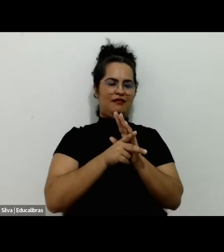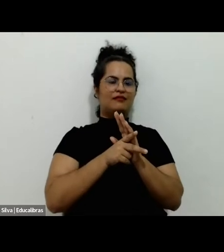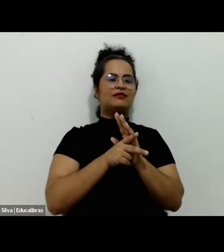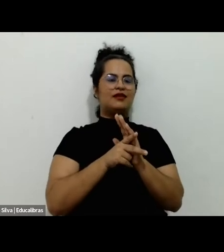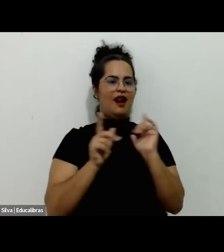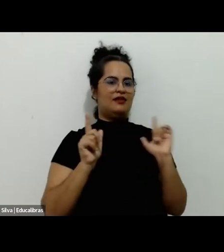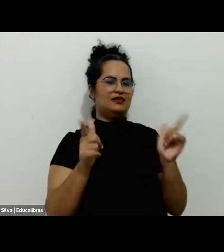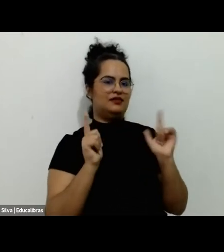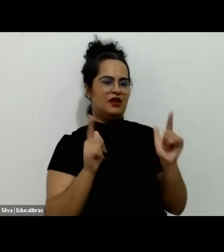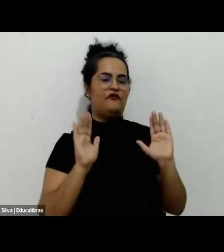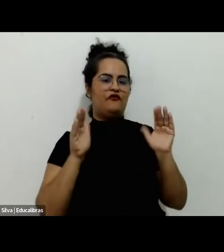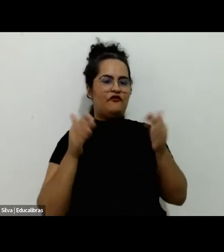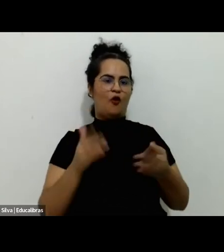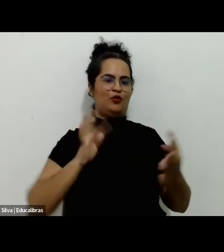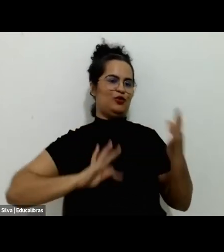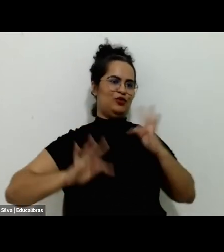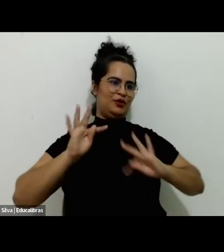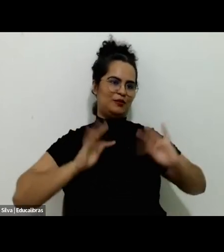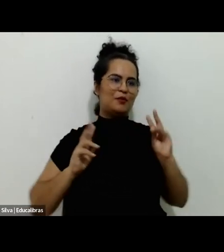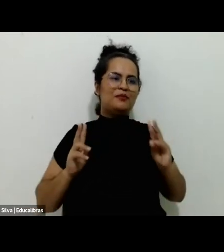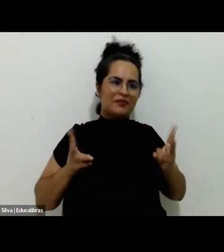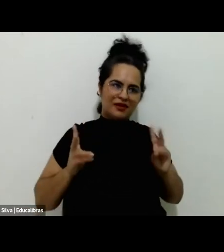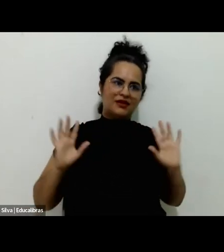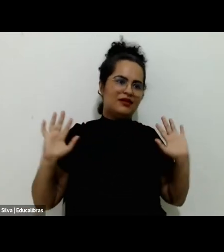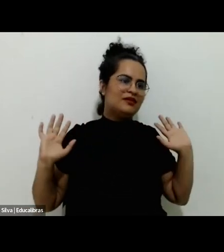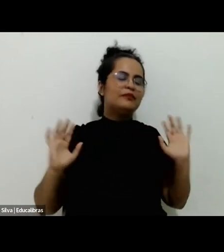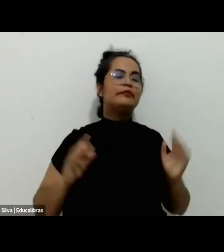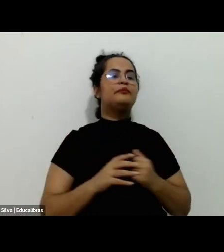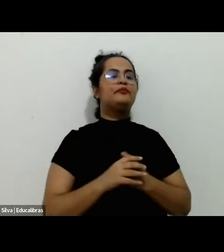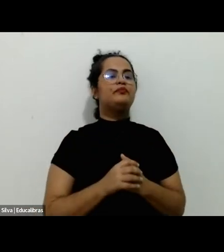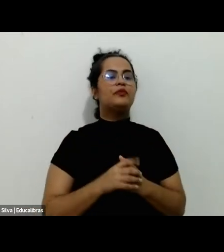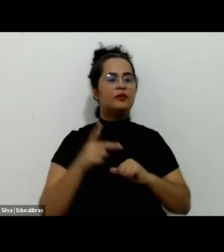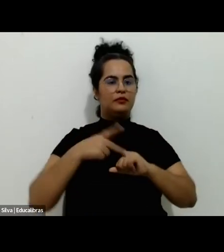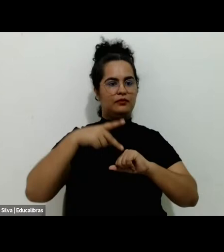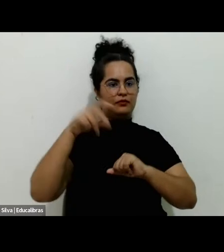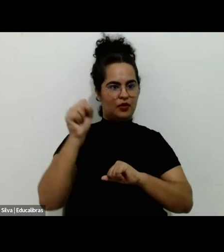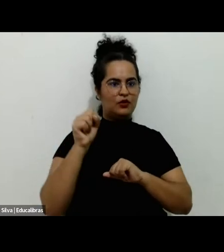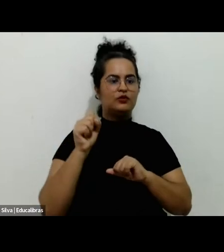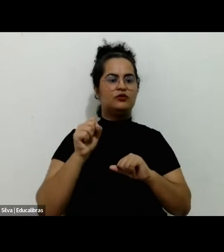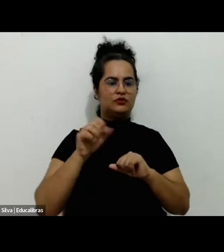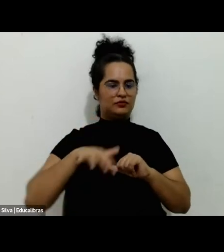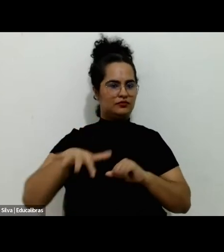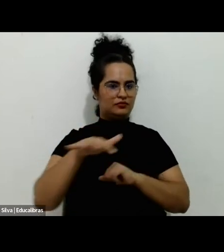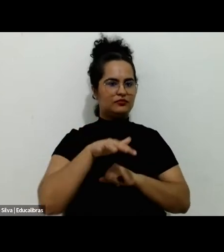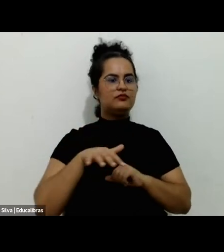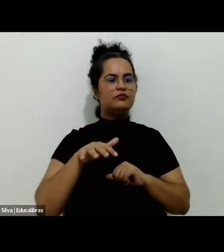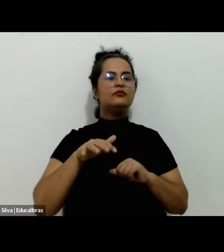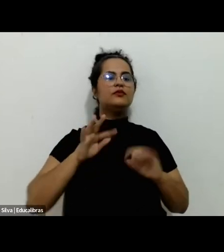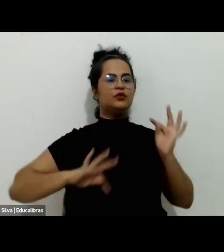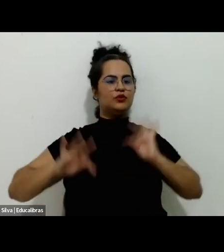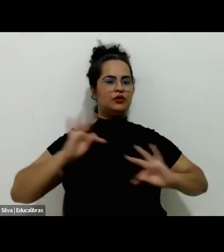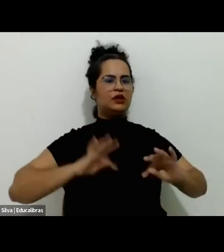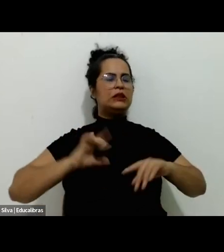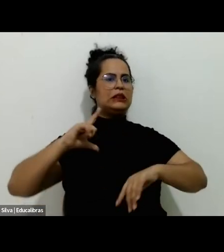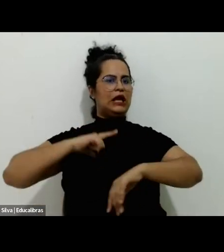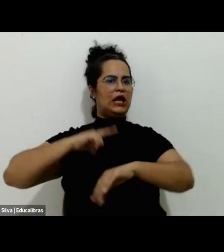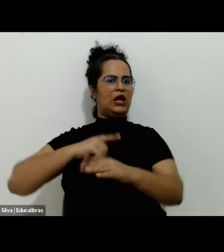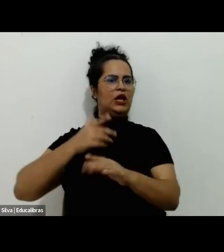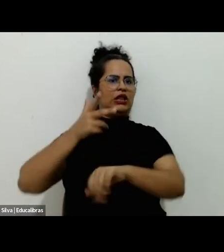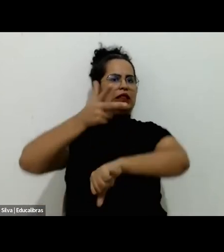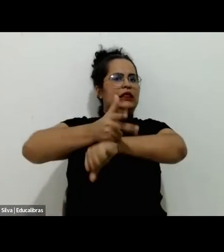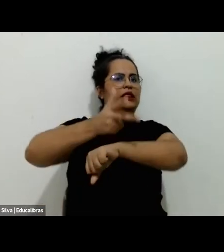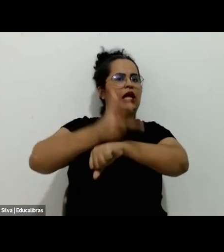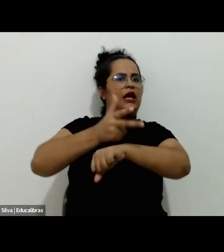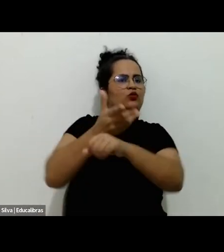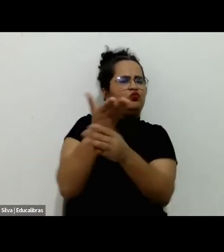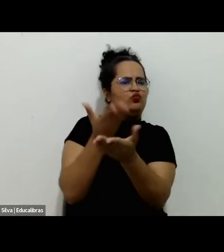turismo, com aproximação em turismo. E no programa de pós-graduação em turismo, mencionei o professor Glauber, nós temos teses sendo defendidas